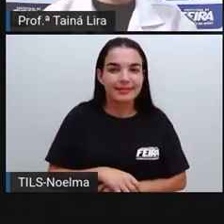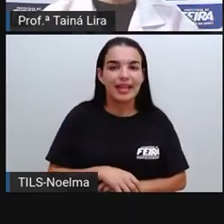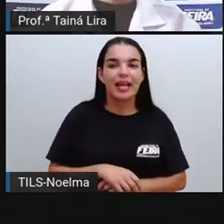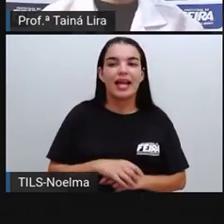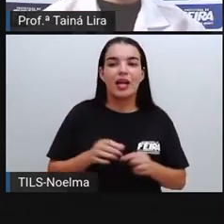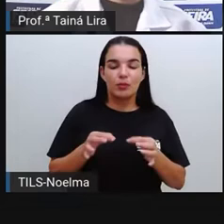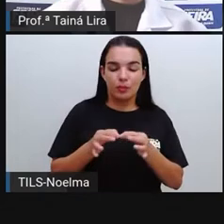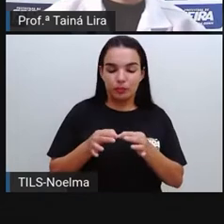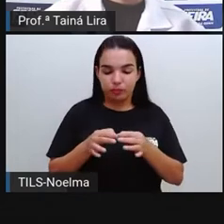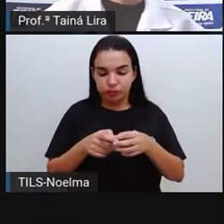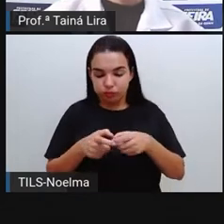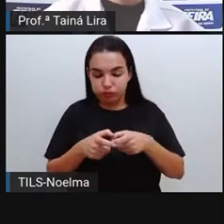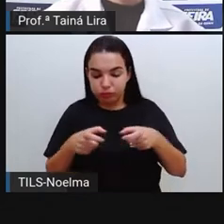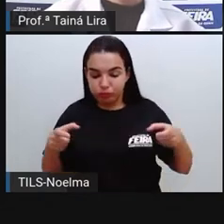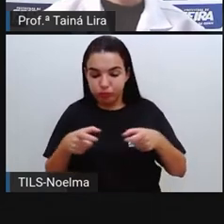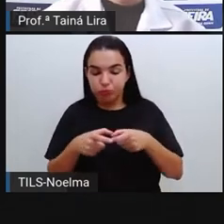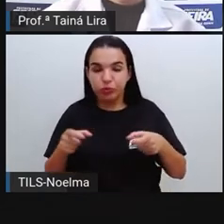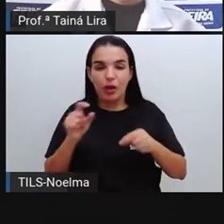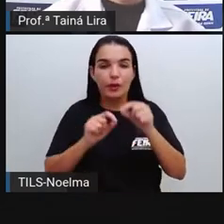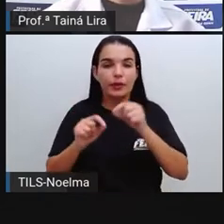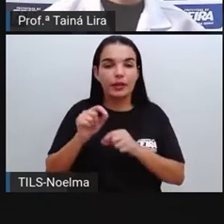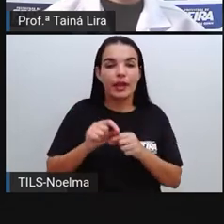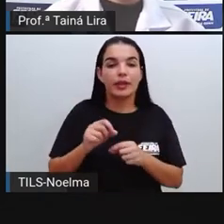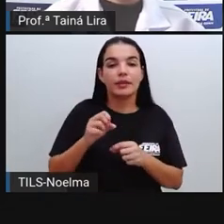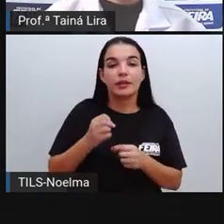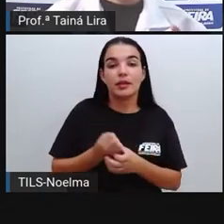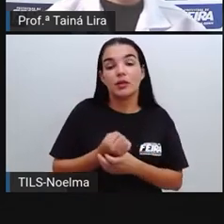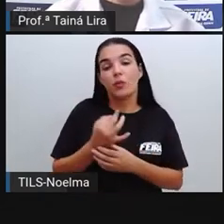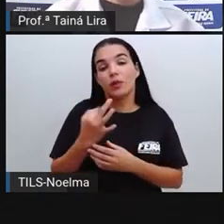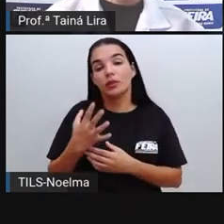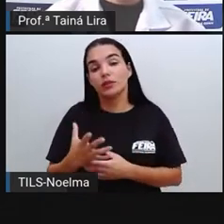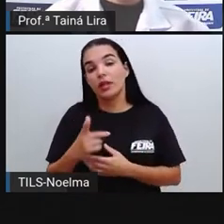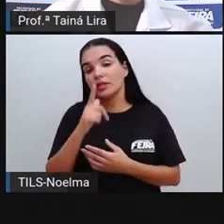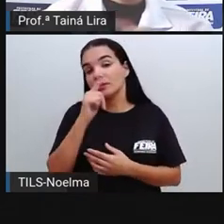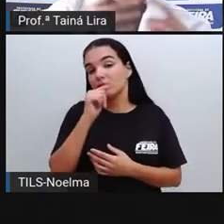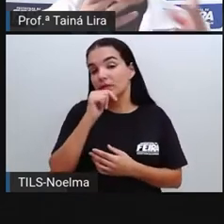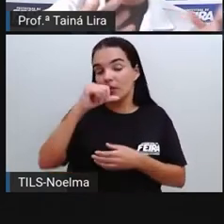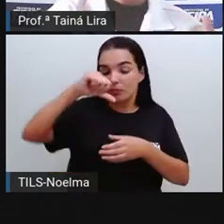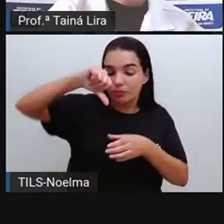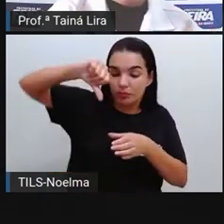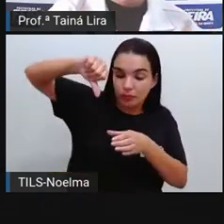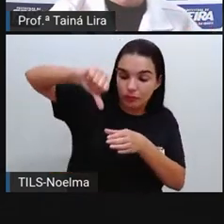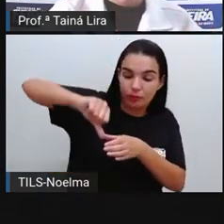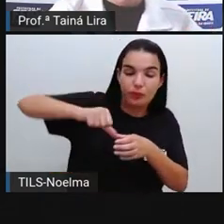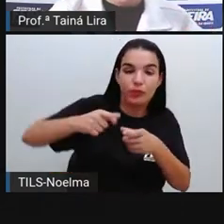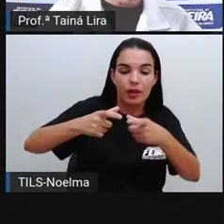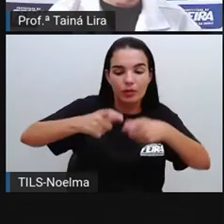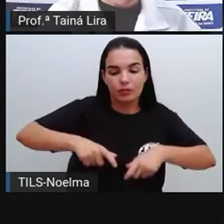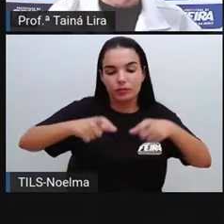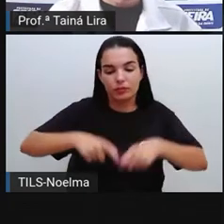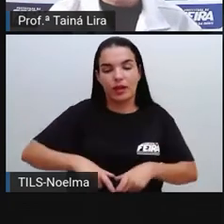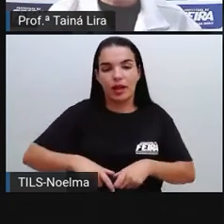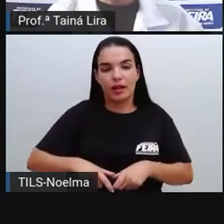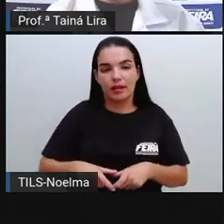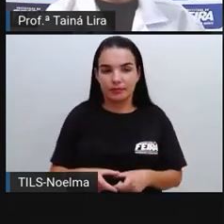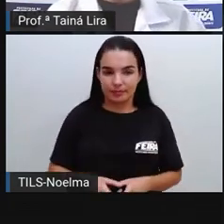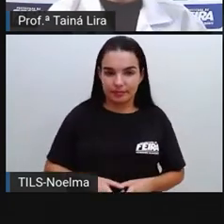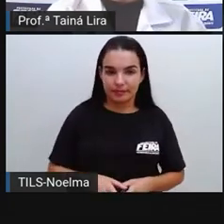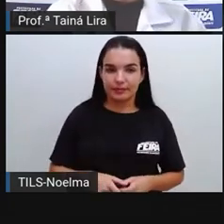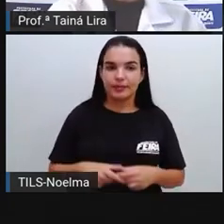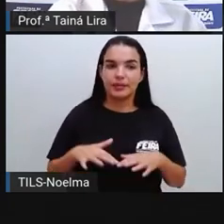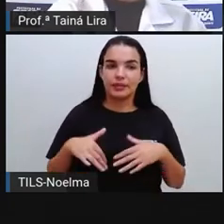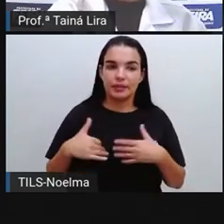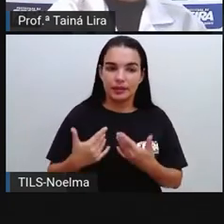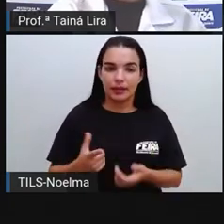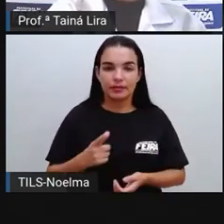medida aí pra gente saber ali é a quantidade de líquido que cabe em um determinado recipiente. E